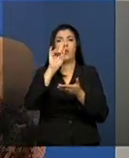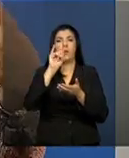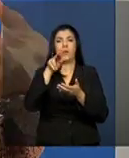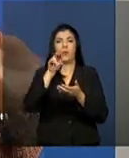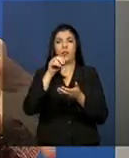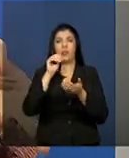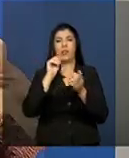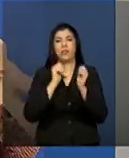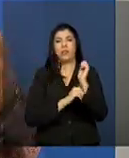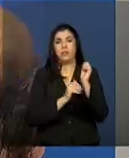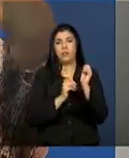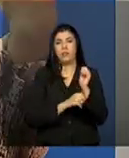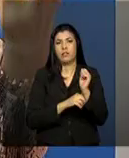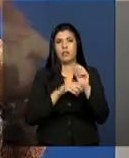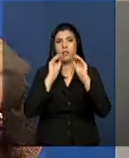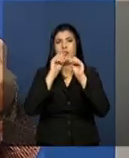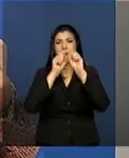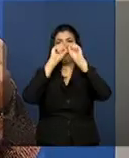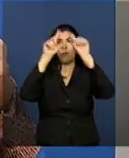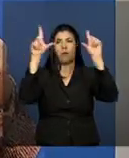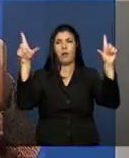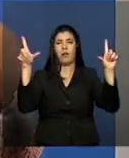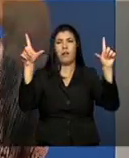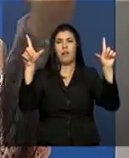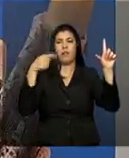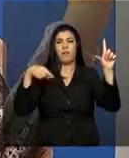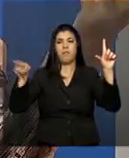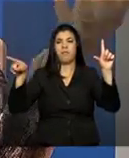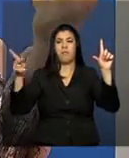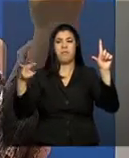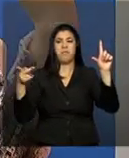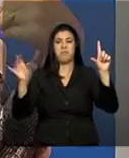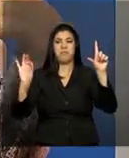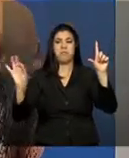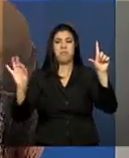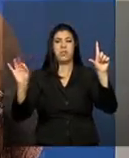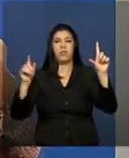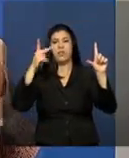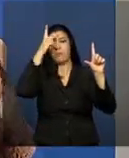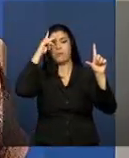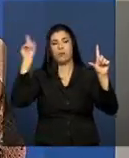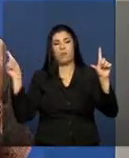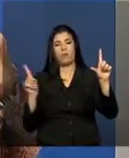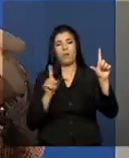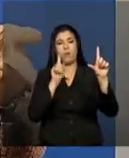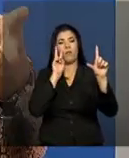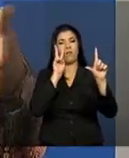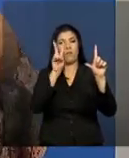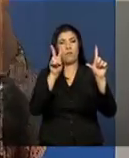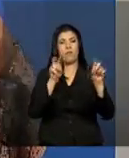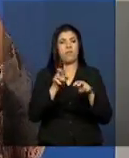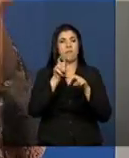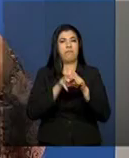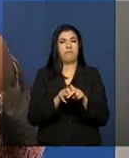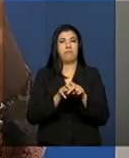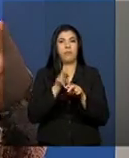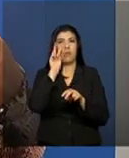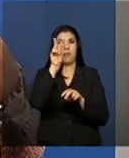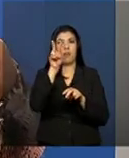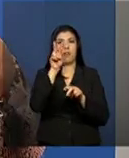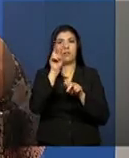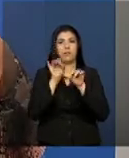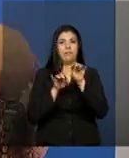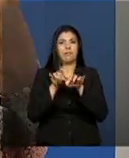mesa de trabalho por algum motivo e deixa o sistema logado. Qualquer outra pessoa pode entrar, sentar lá no seu computador e fazer